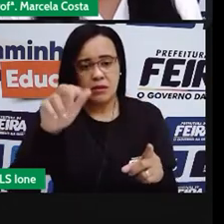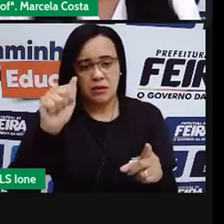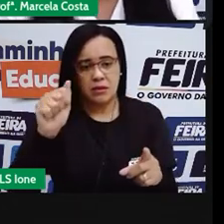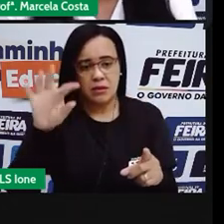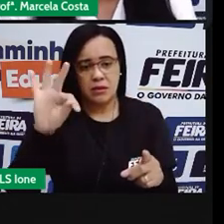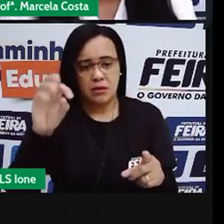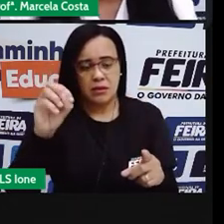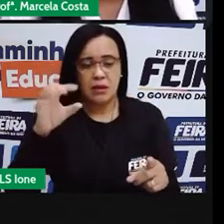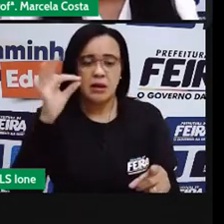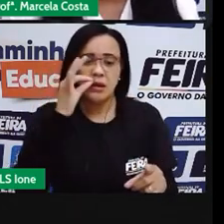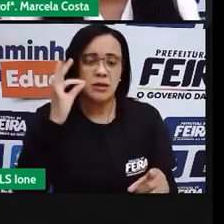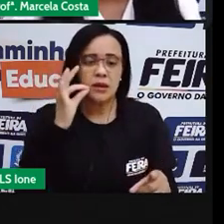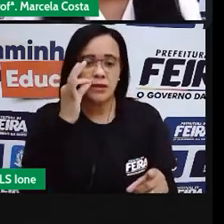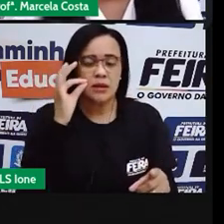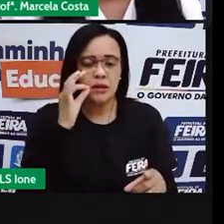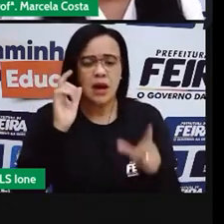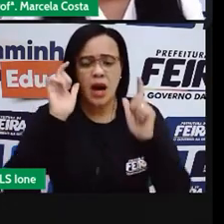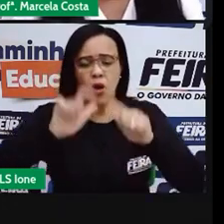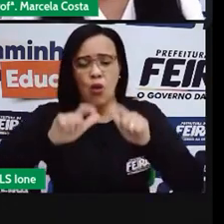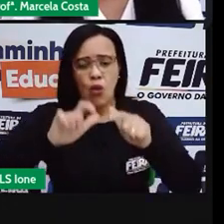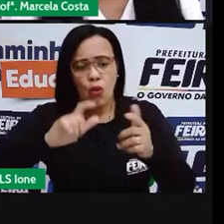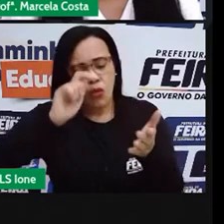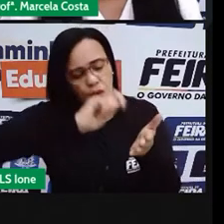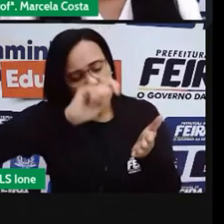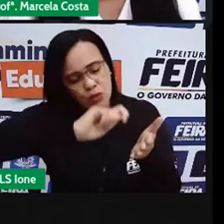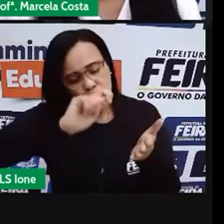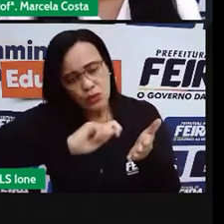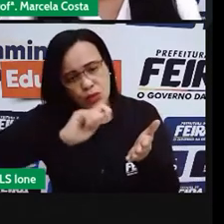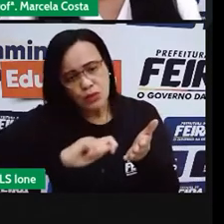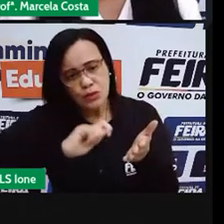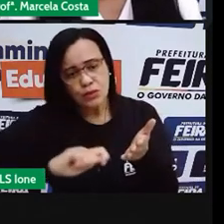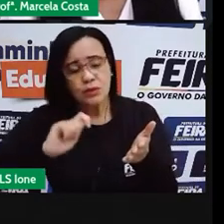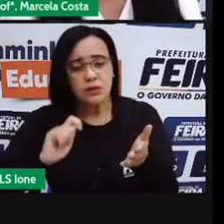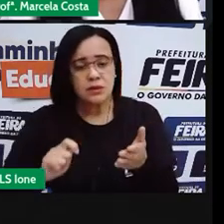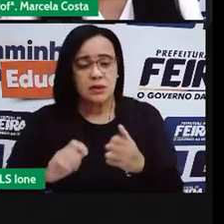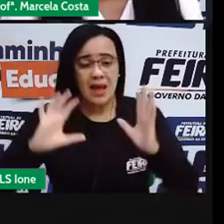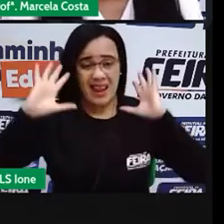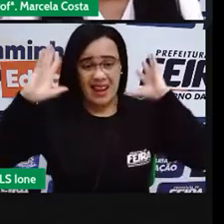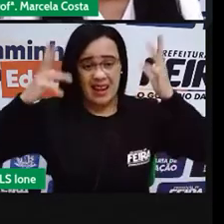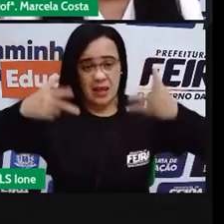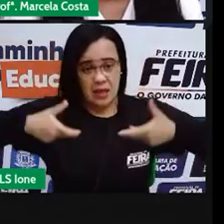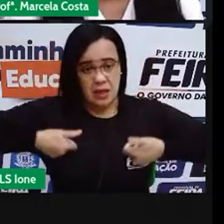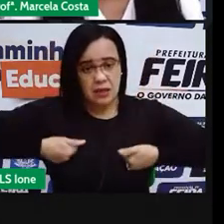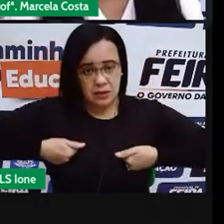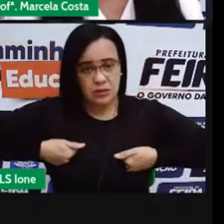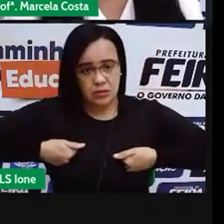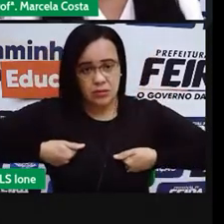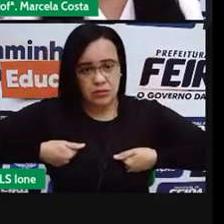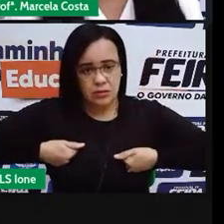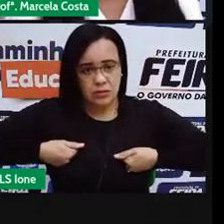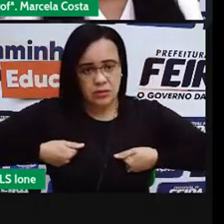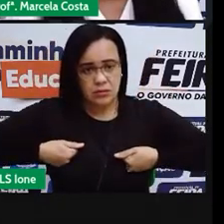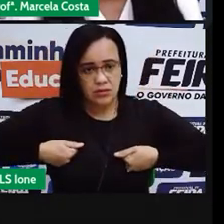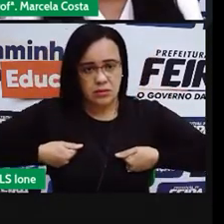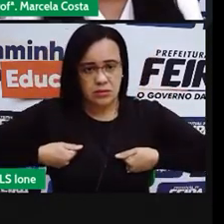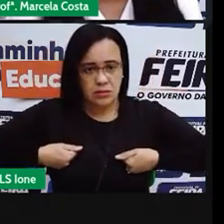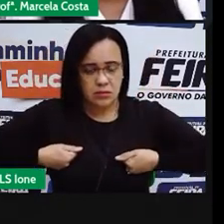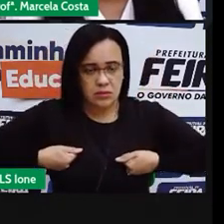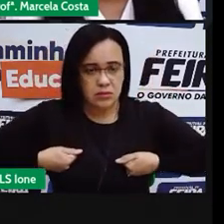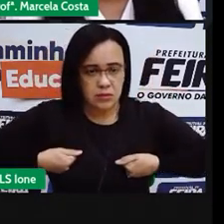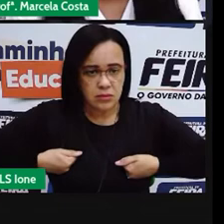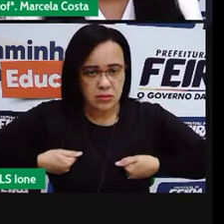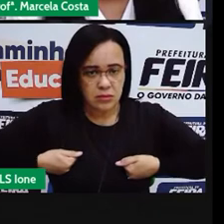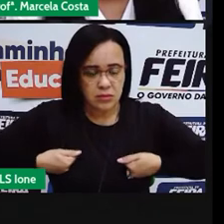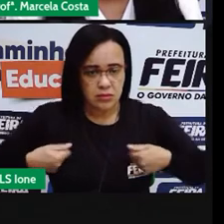Leão. Onde é que está escrito? Quando eu falo leão, qual é o som inicial que você